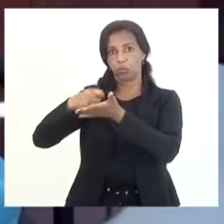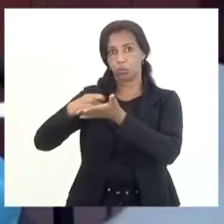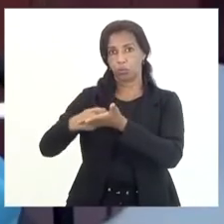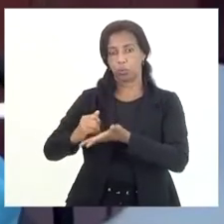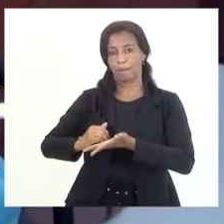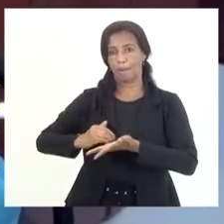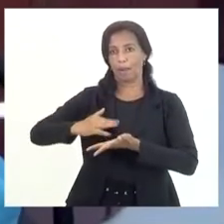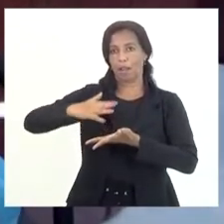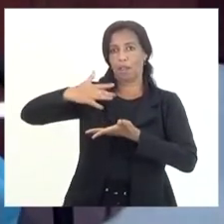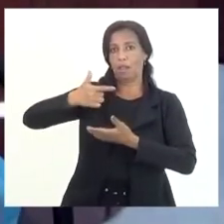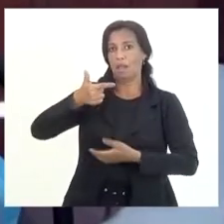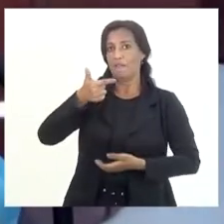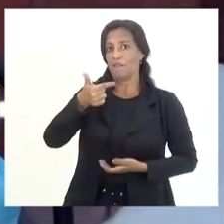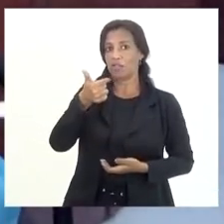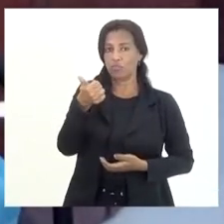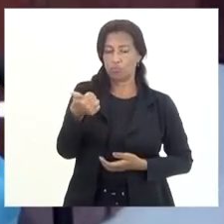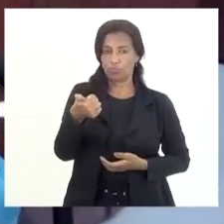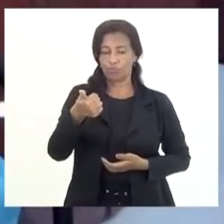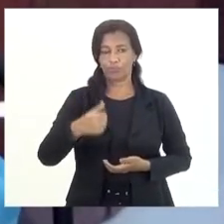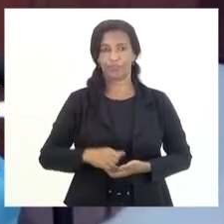para 21